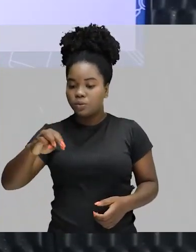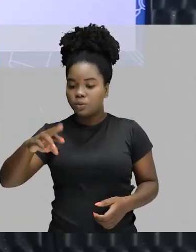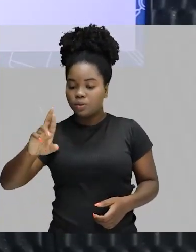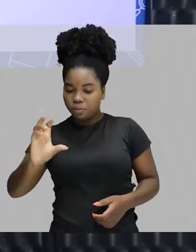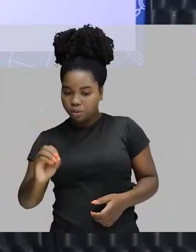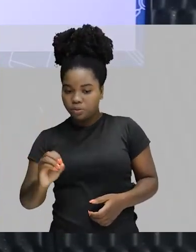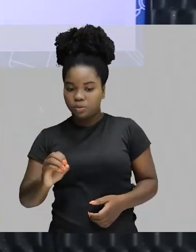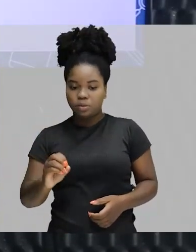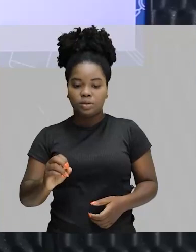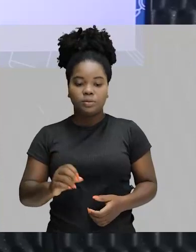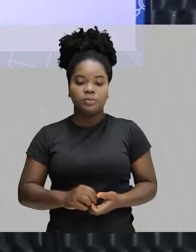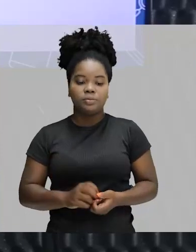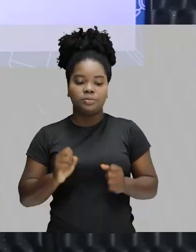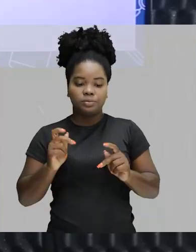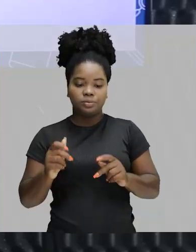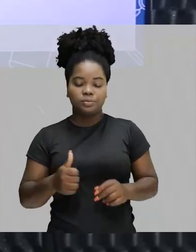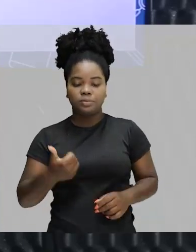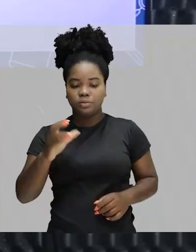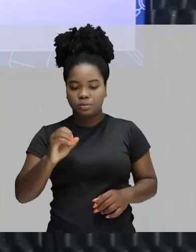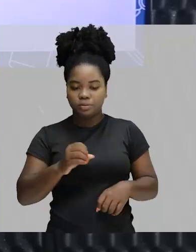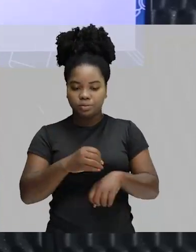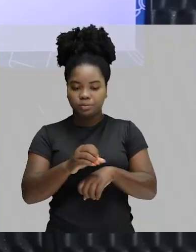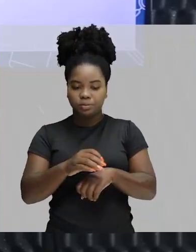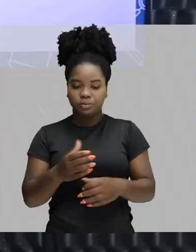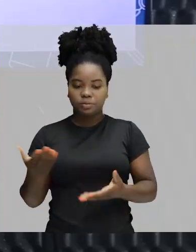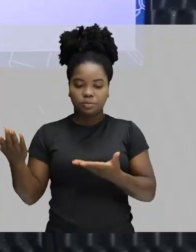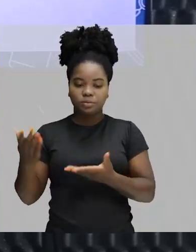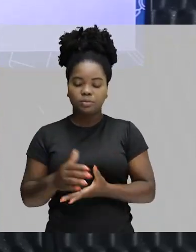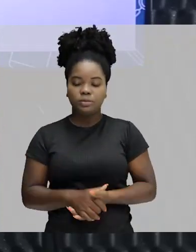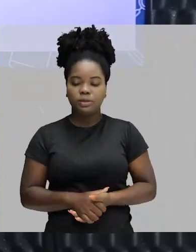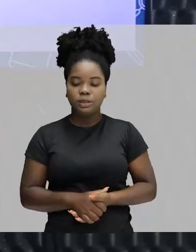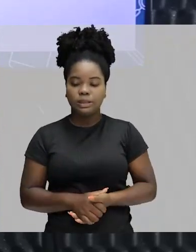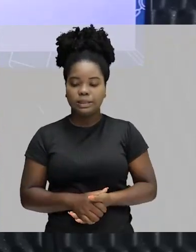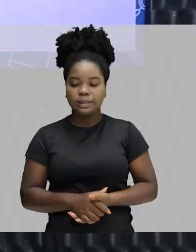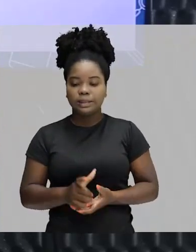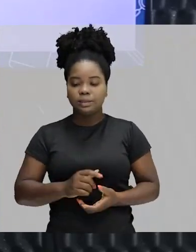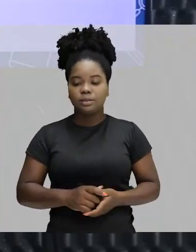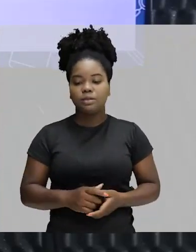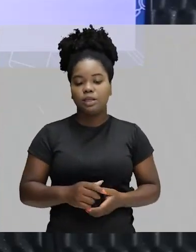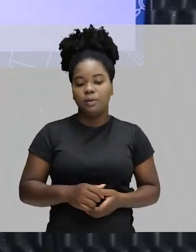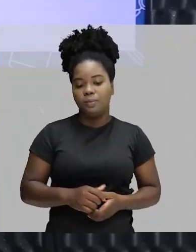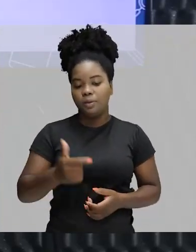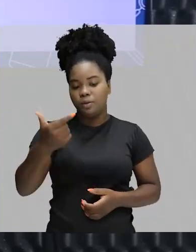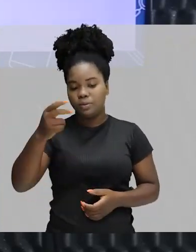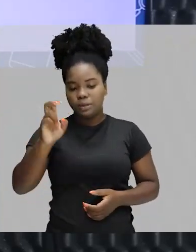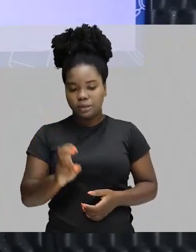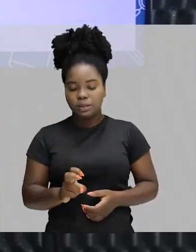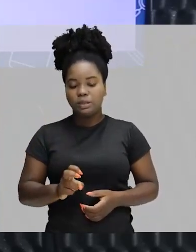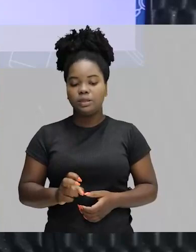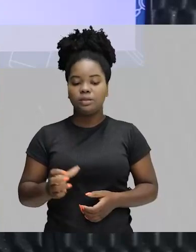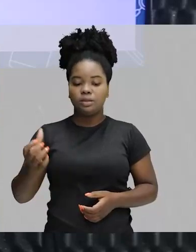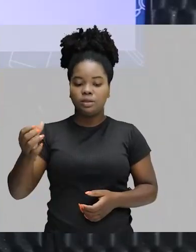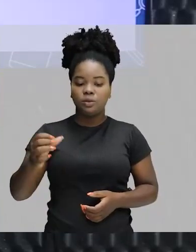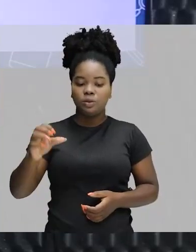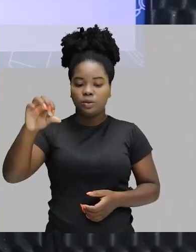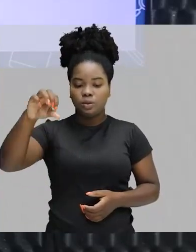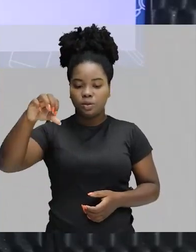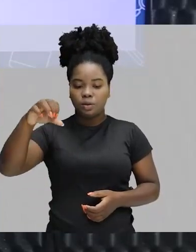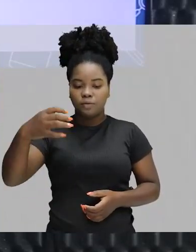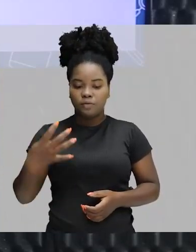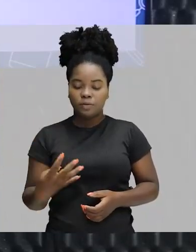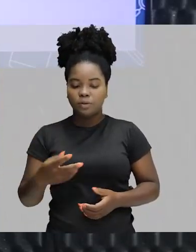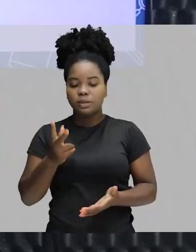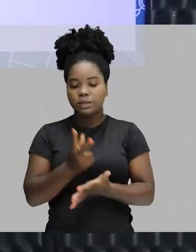Os números fracionários devem ser grafados por extenso. Dois, quintos, nove quartos. Então, sempre